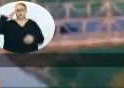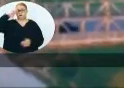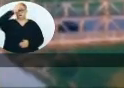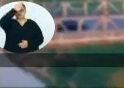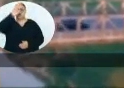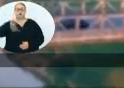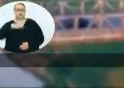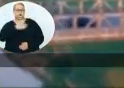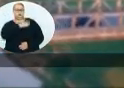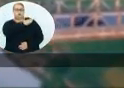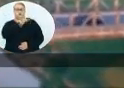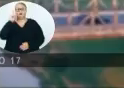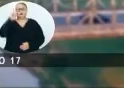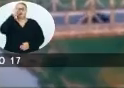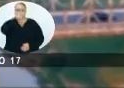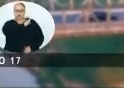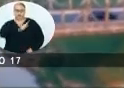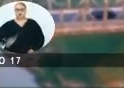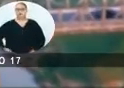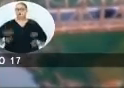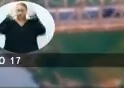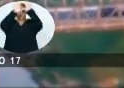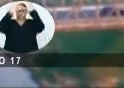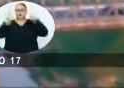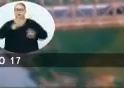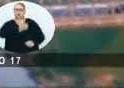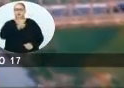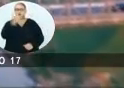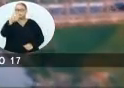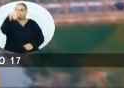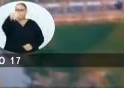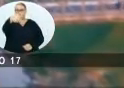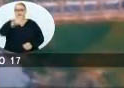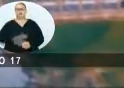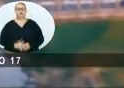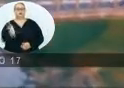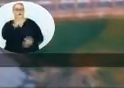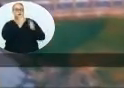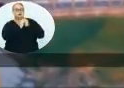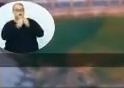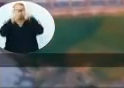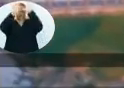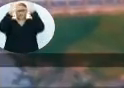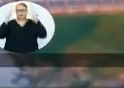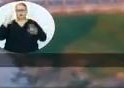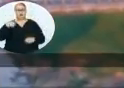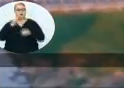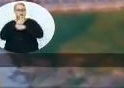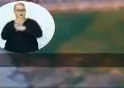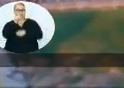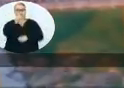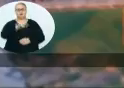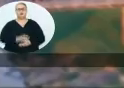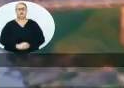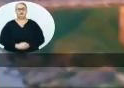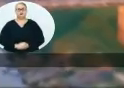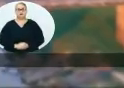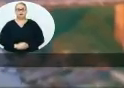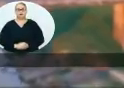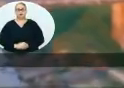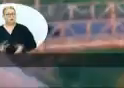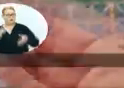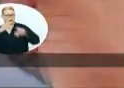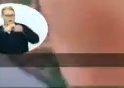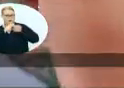A proposta de Bolsonaro é coronel Ulisses, governador do Acre, número 17. Vem comigo, Acre. Eu vou cuidar de